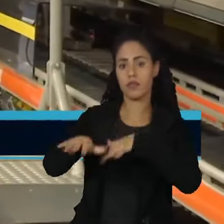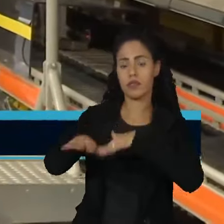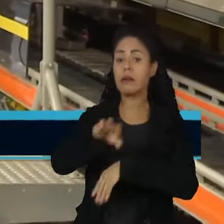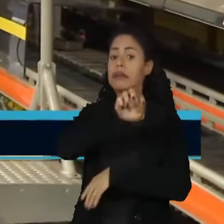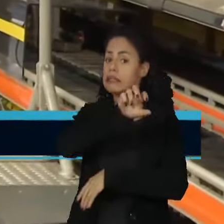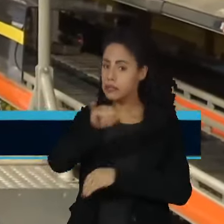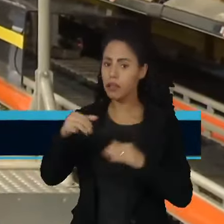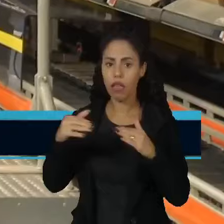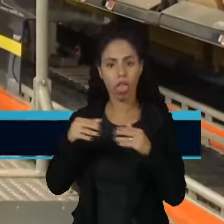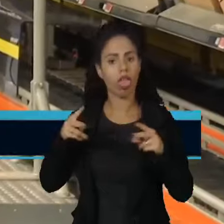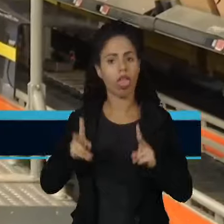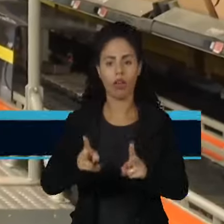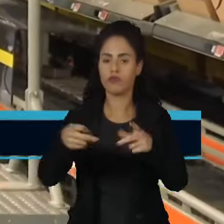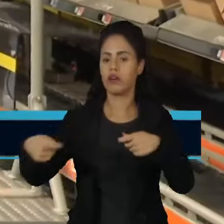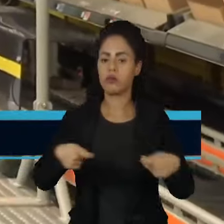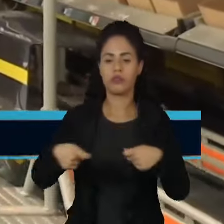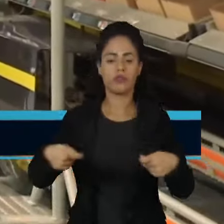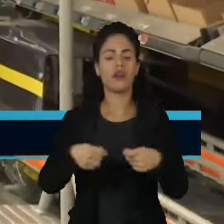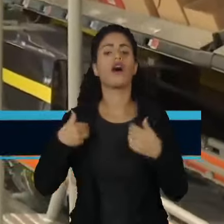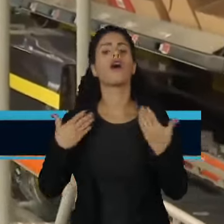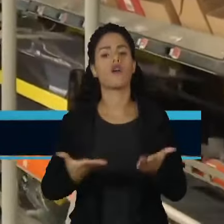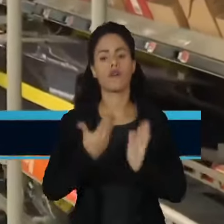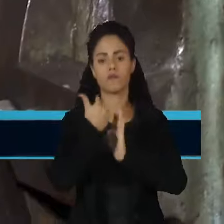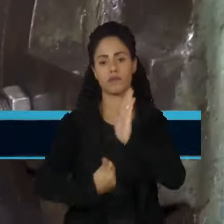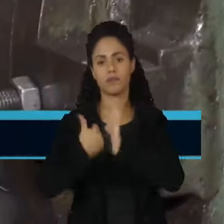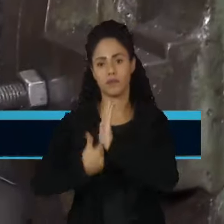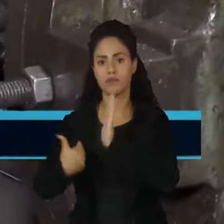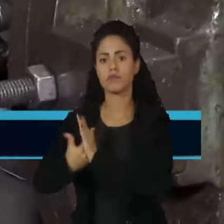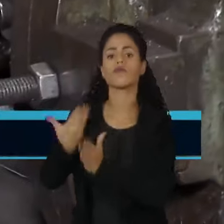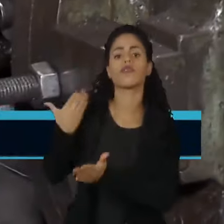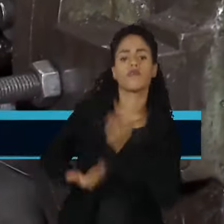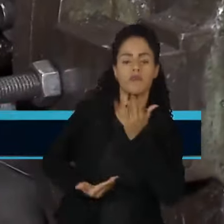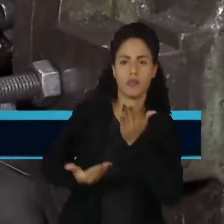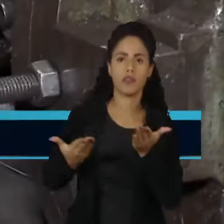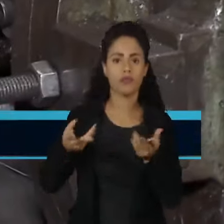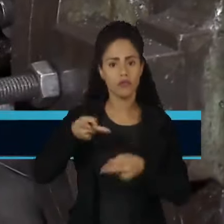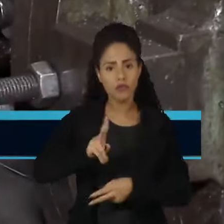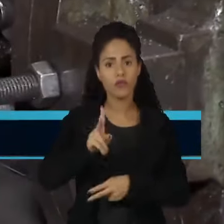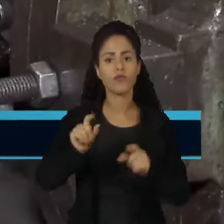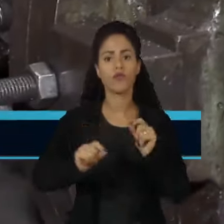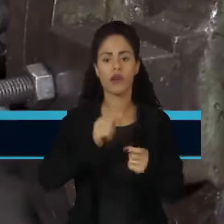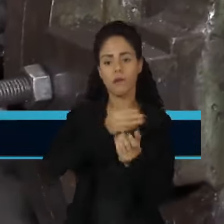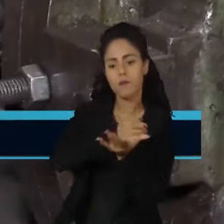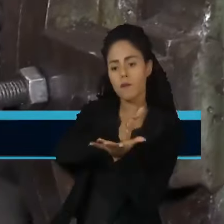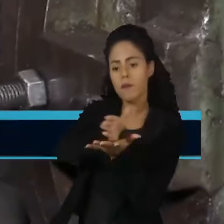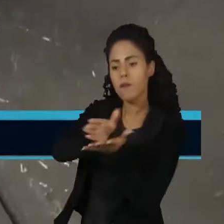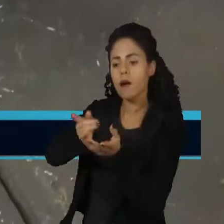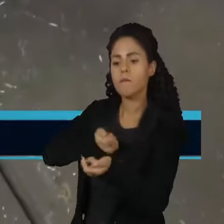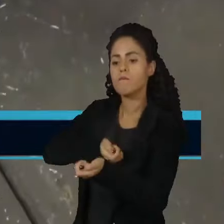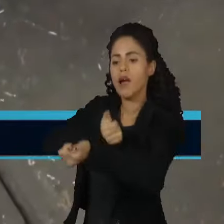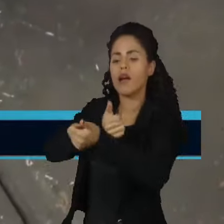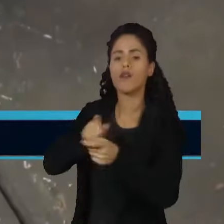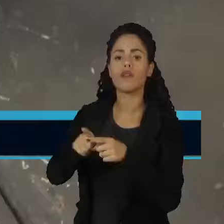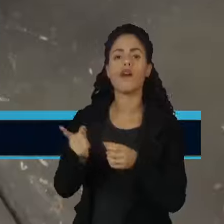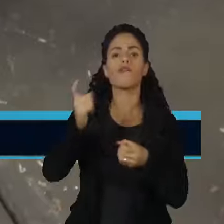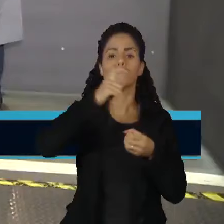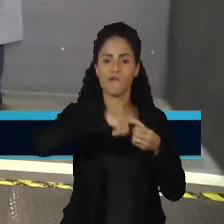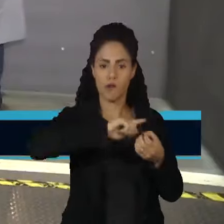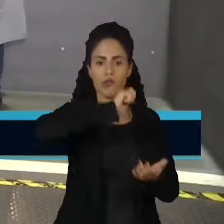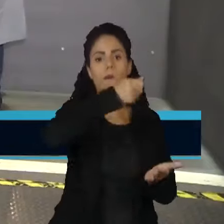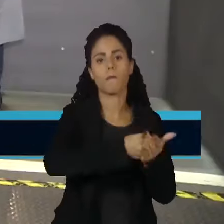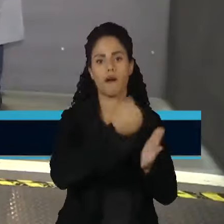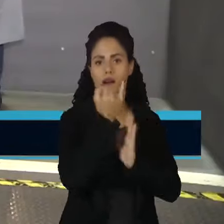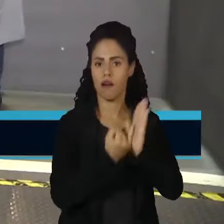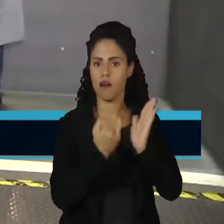impasse se mantenha até lá, a desoneração perde a validade e os setores beneficiados voltam a pagar a